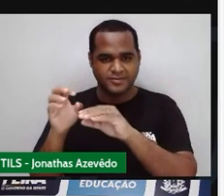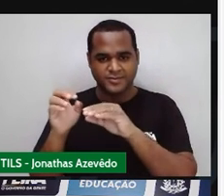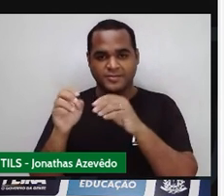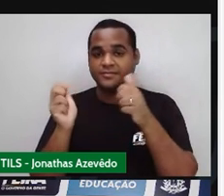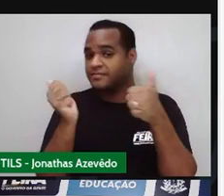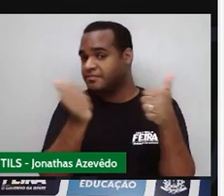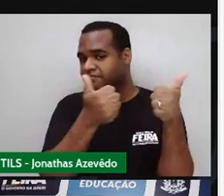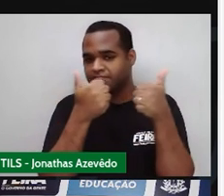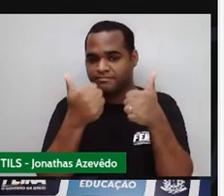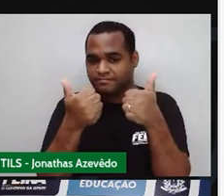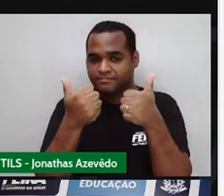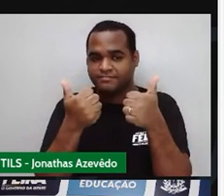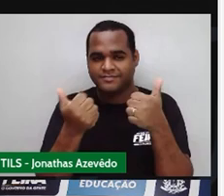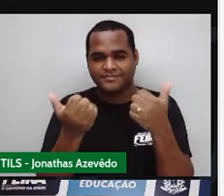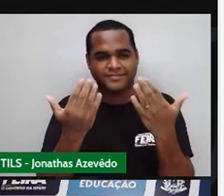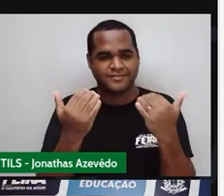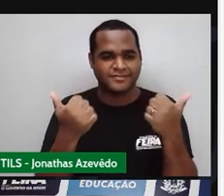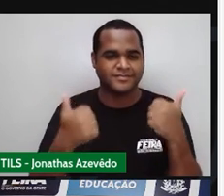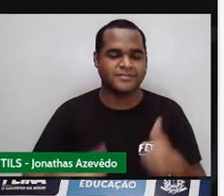Beleza? Então vamos lá.